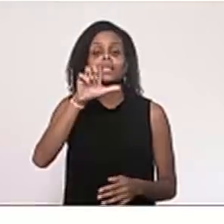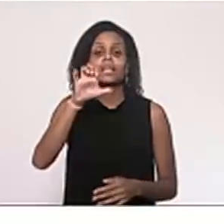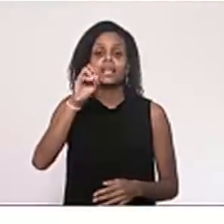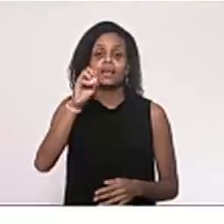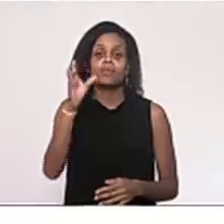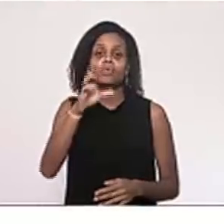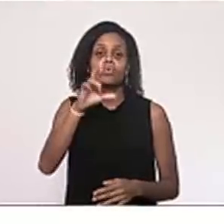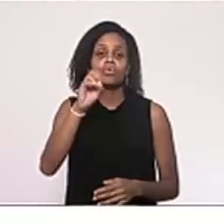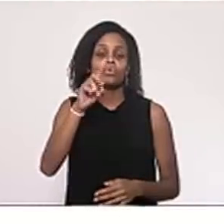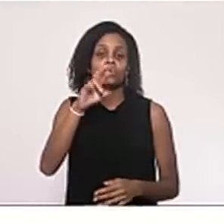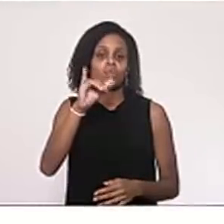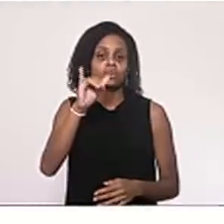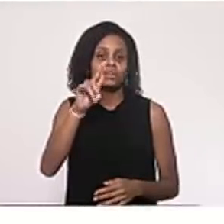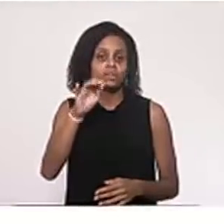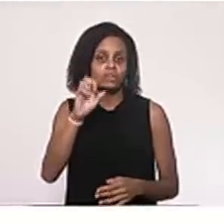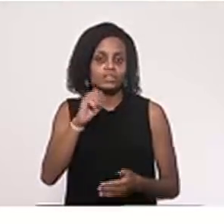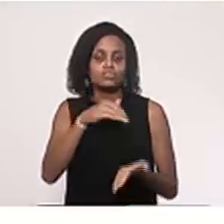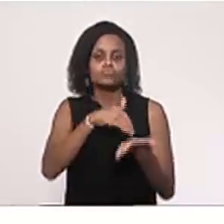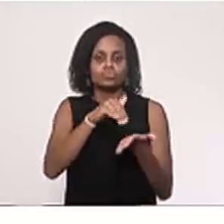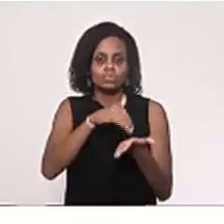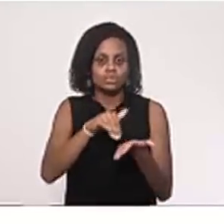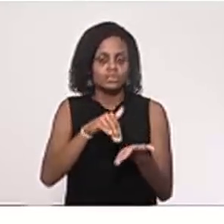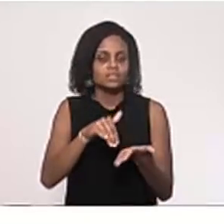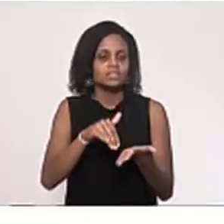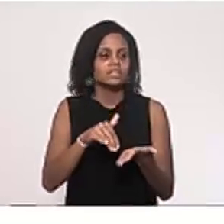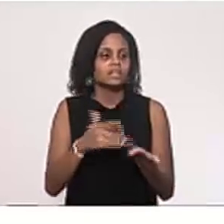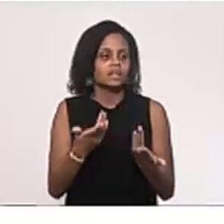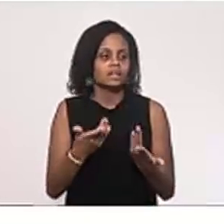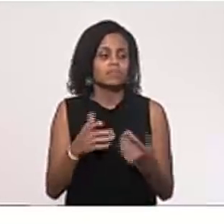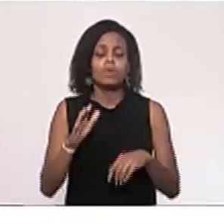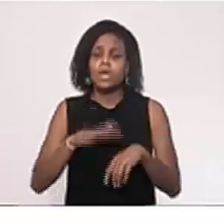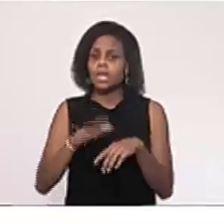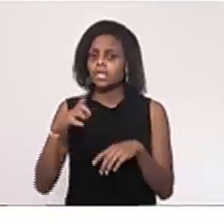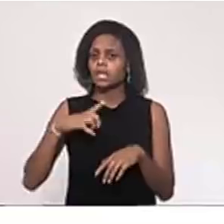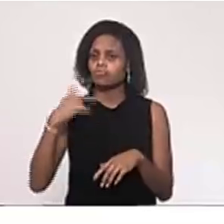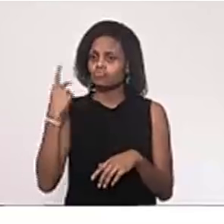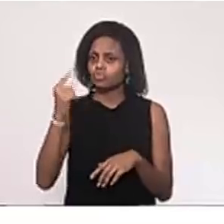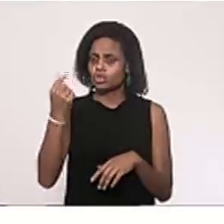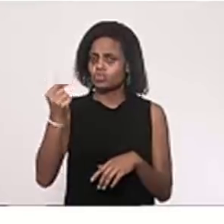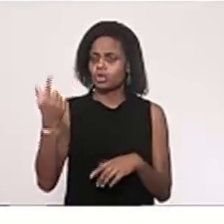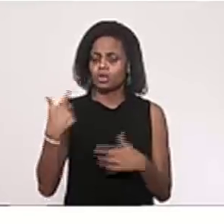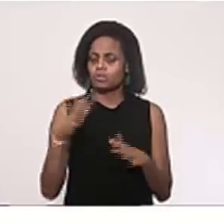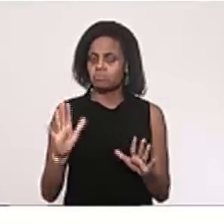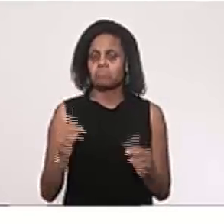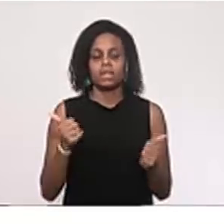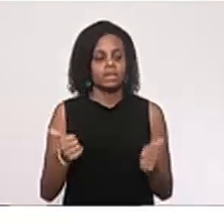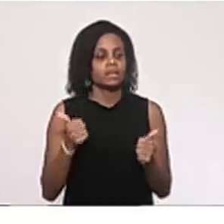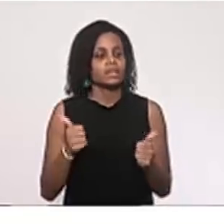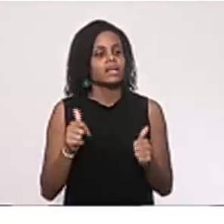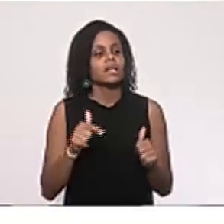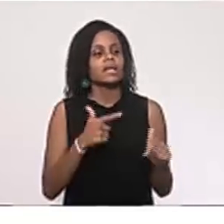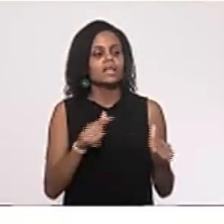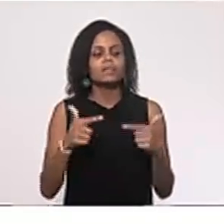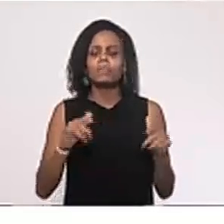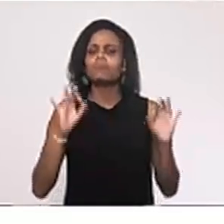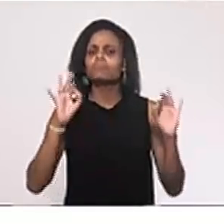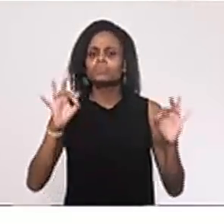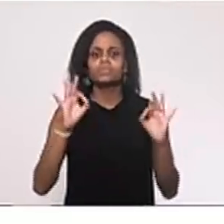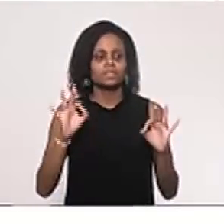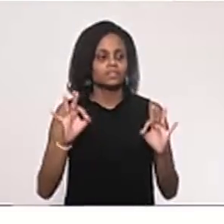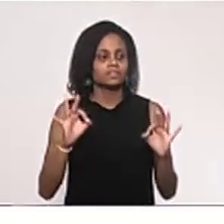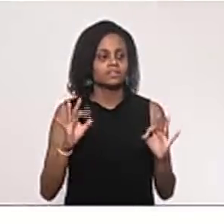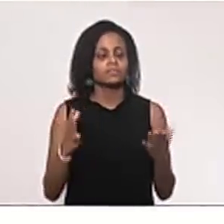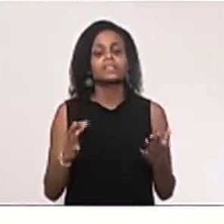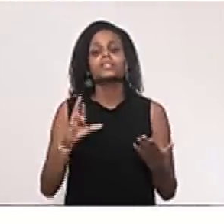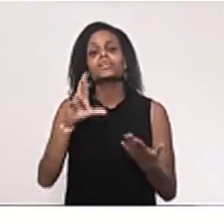empresário renomado, que não vive da vida pública e que vem desempenhando uma função extraordinária diante dessa secretaria. Mas, Rodrigo, como